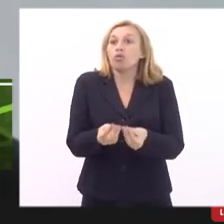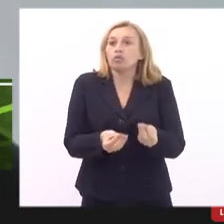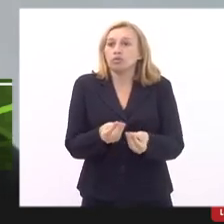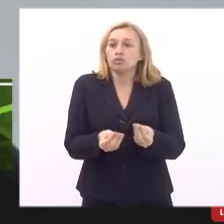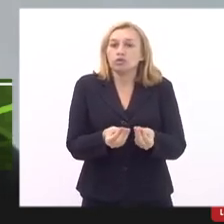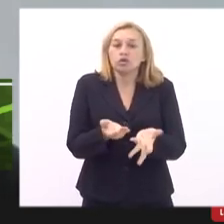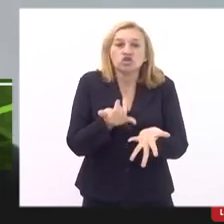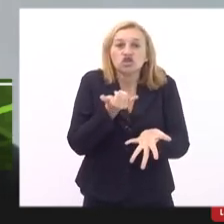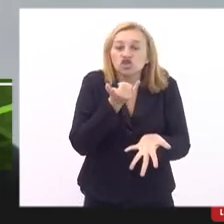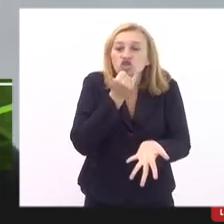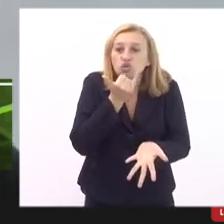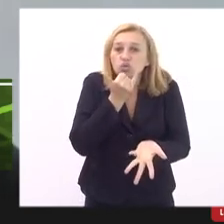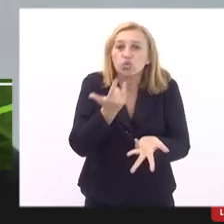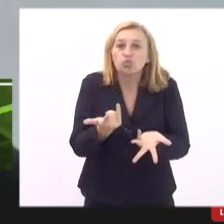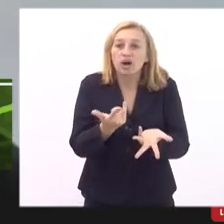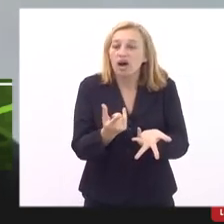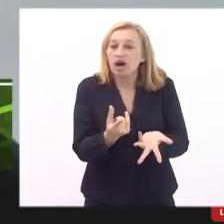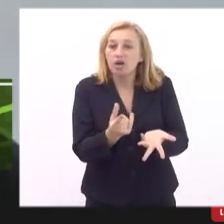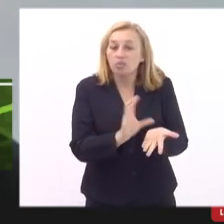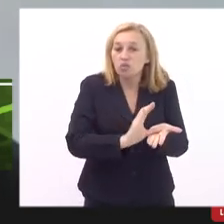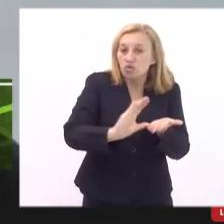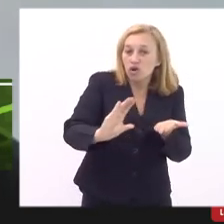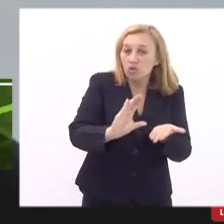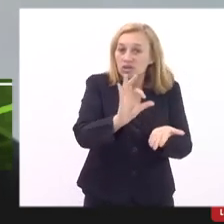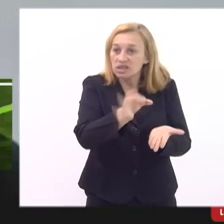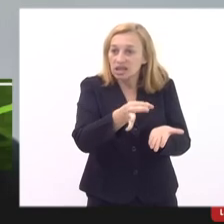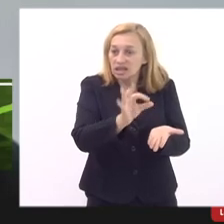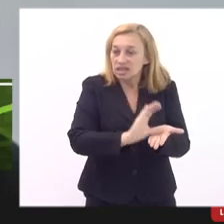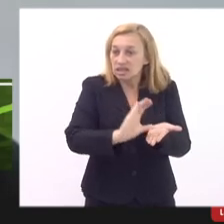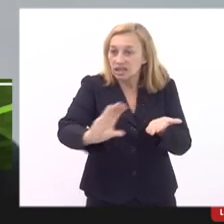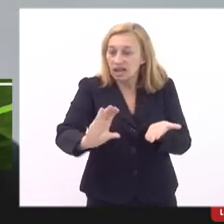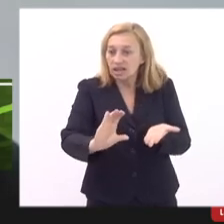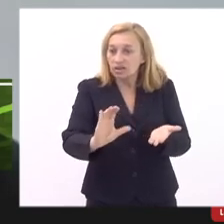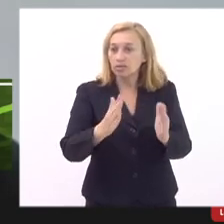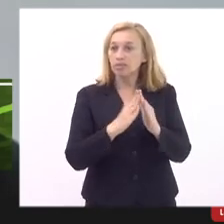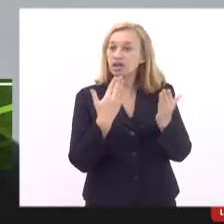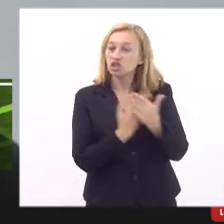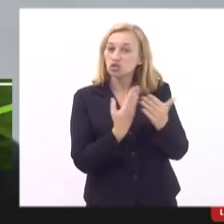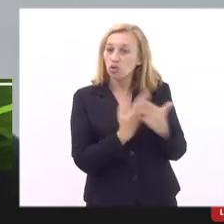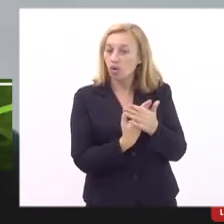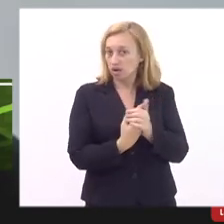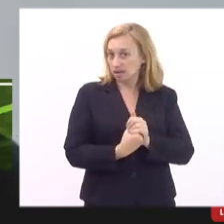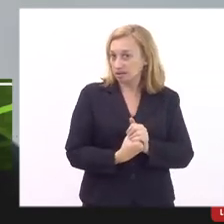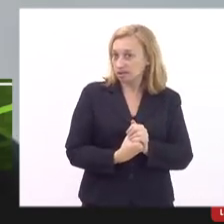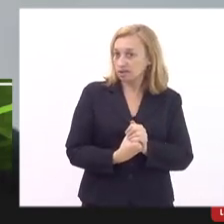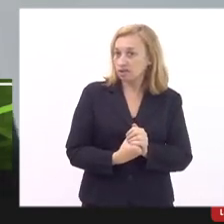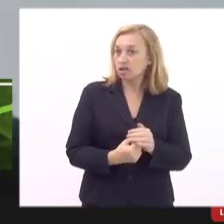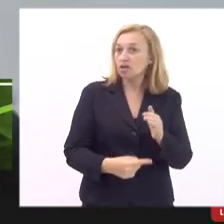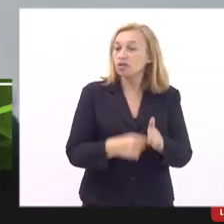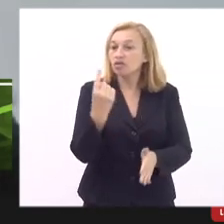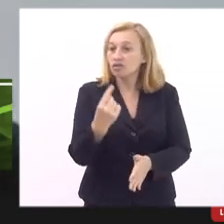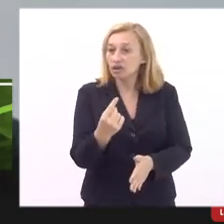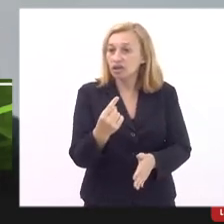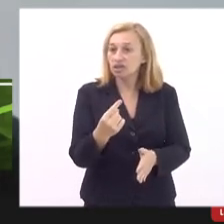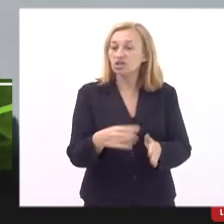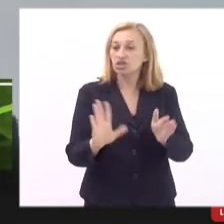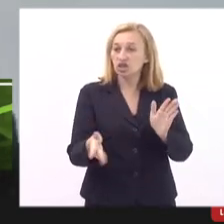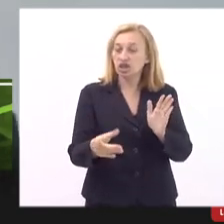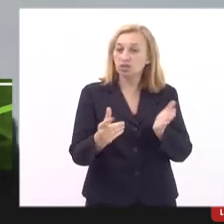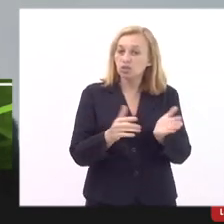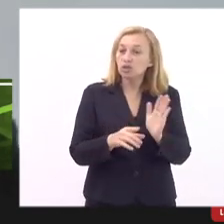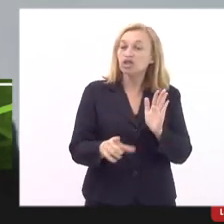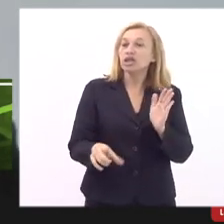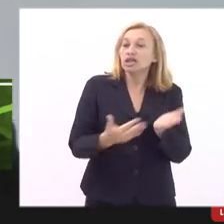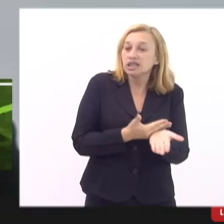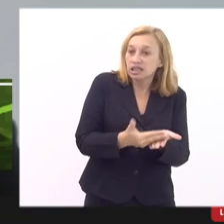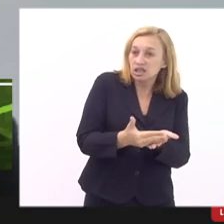nenhuma desculpa para esse valor não ser entregue para as escolas, depositado para as escolas, uma vez que ele está previsto desde o início do ano para ser